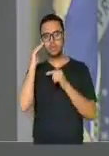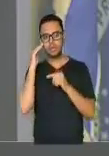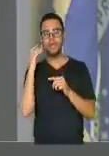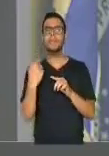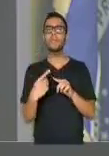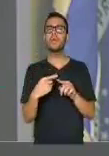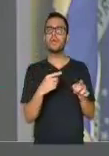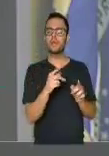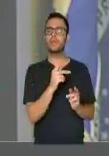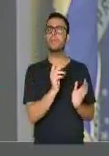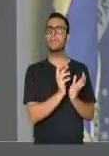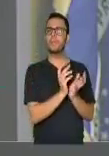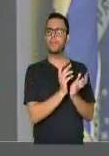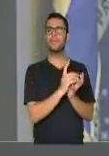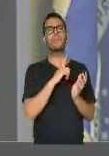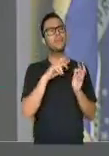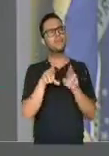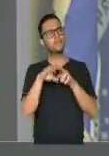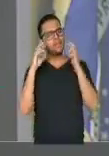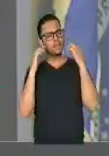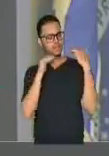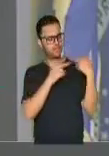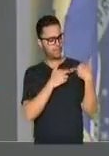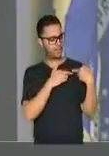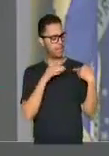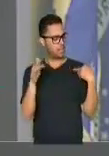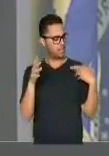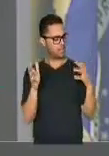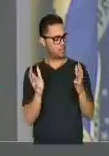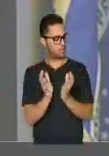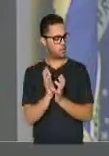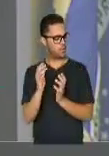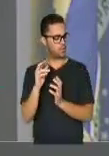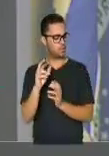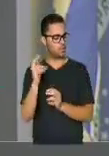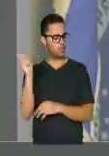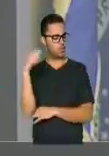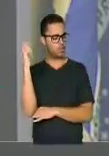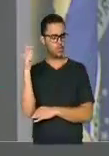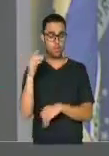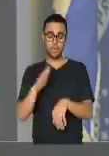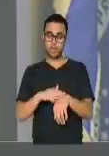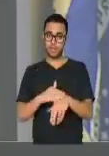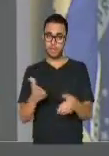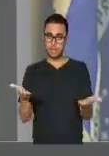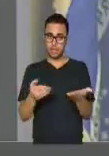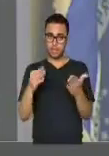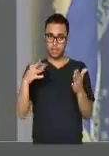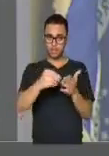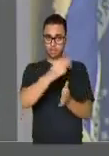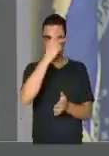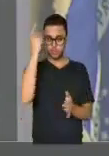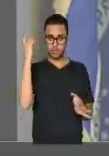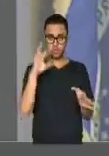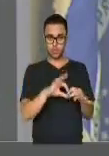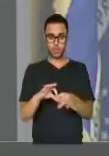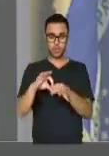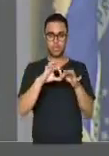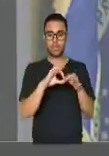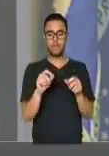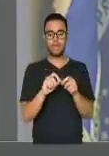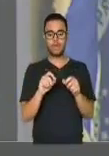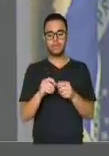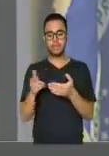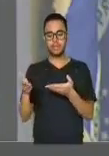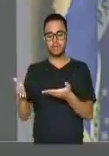responsabilidade também com o Estado do Rio Grande do Sul, que é o momento de todo mundo se unir e fazer com que o Estado do Rio Grande